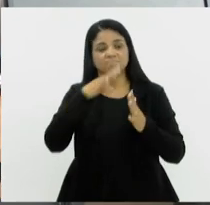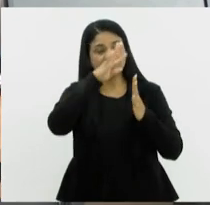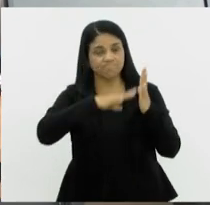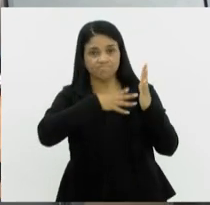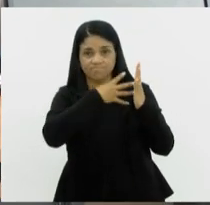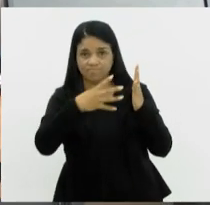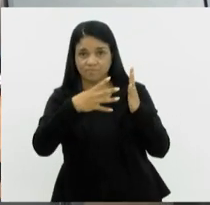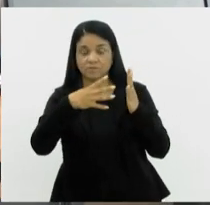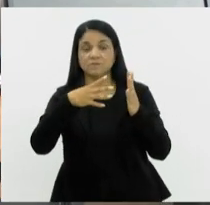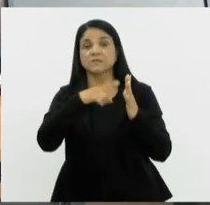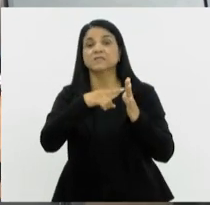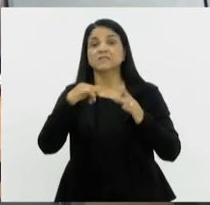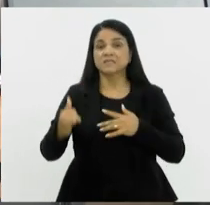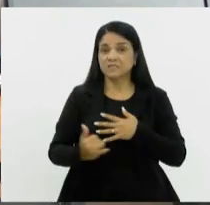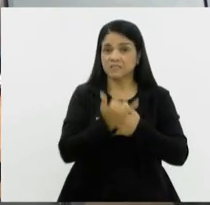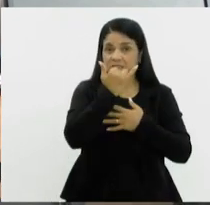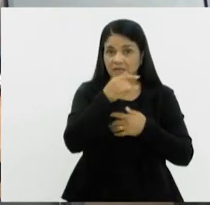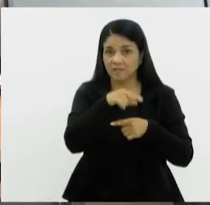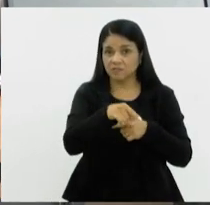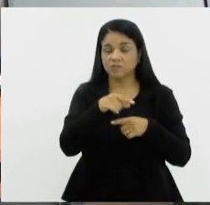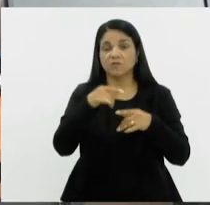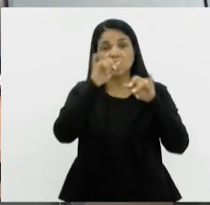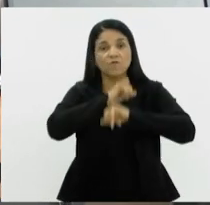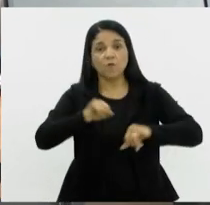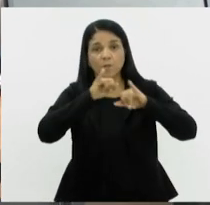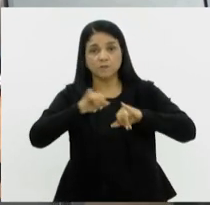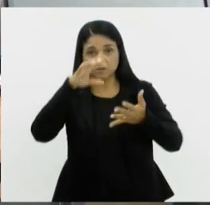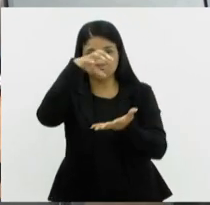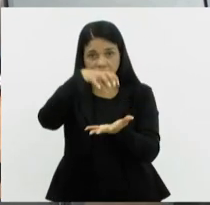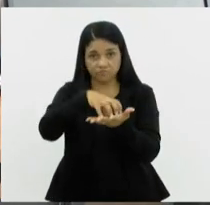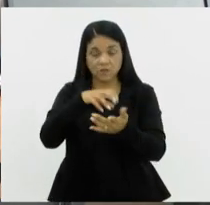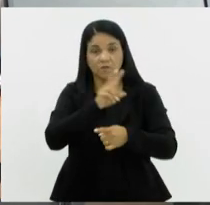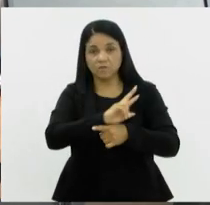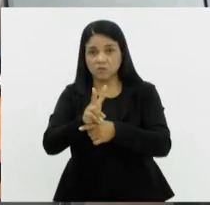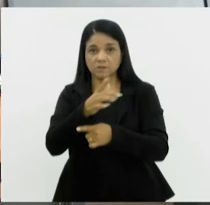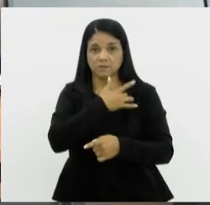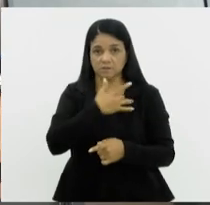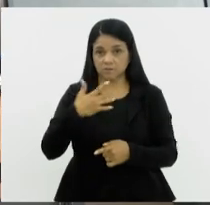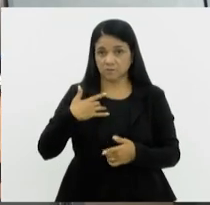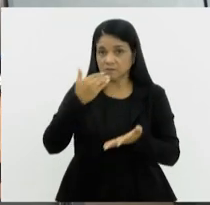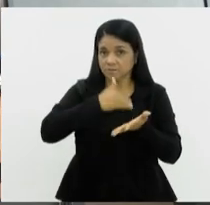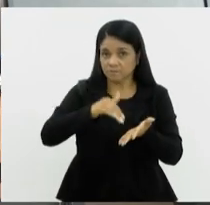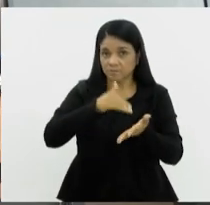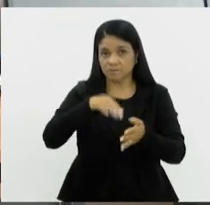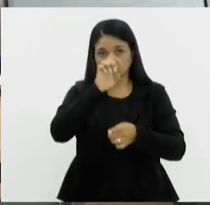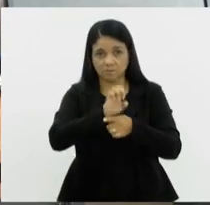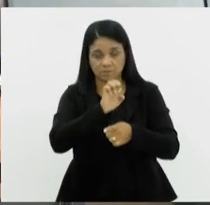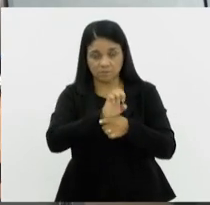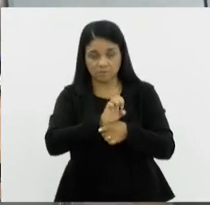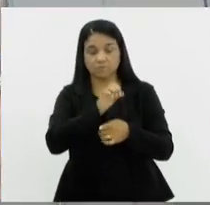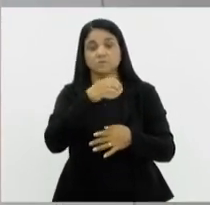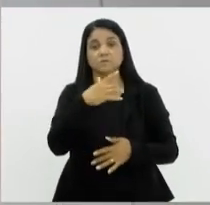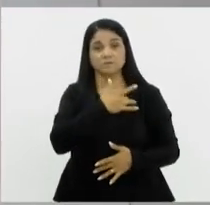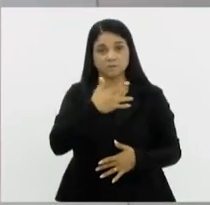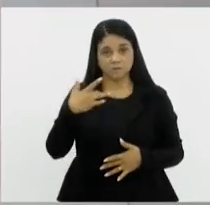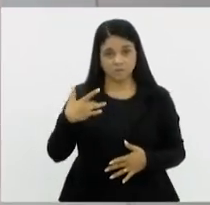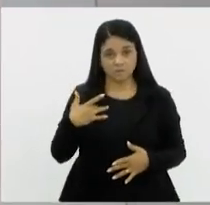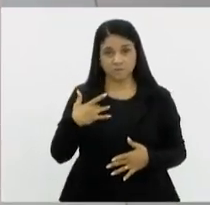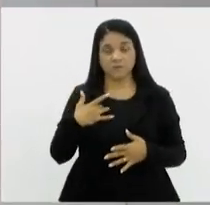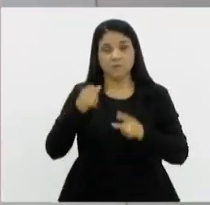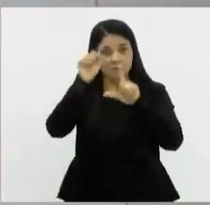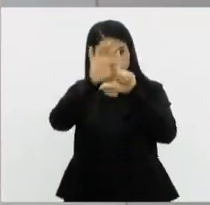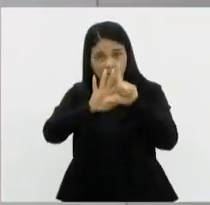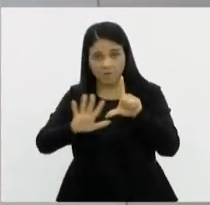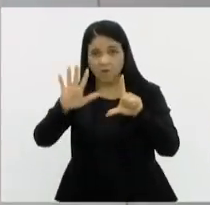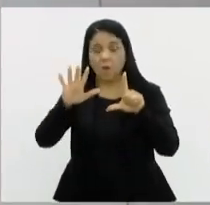Desastres do Centro de Informações Estratégicas em Vigilância em Saúde da Secretaria Estadual de Saúde. A plataforma